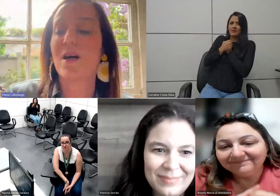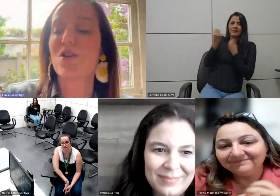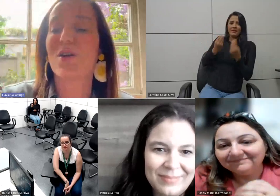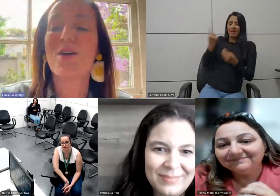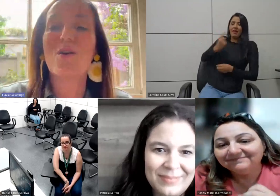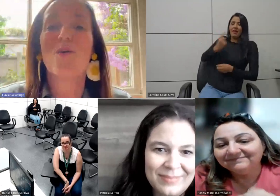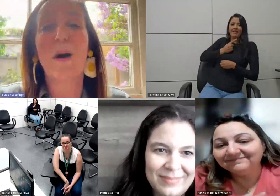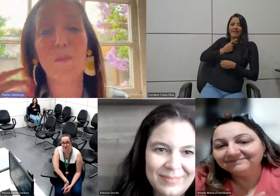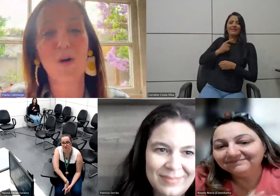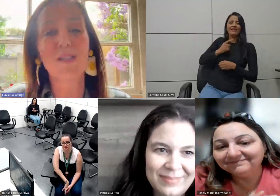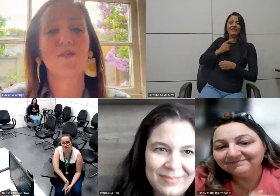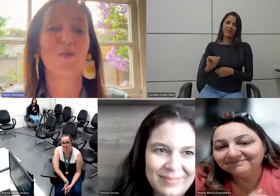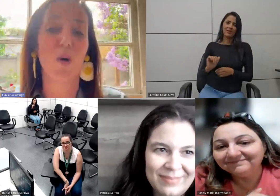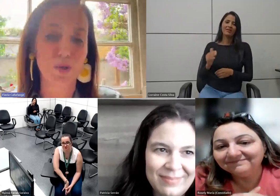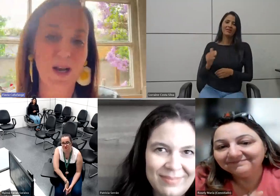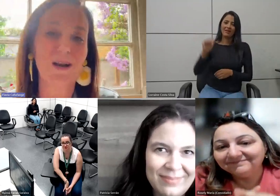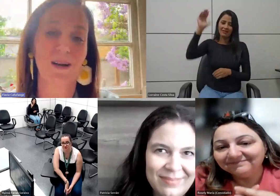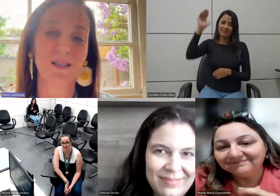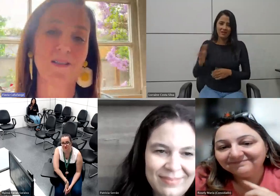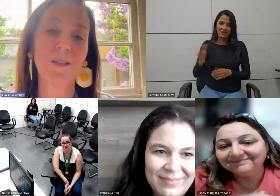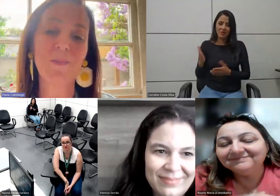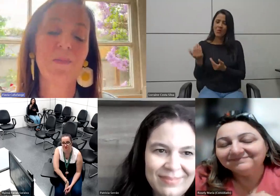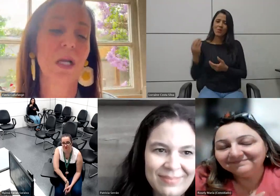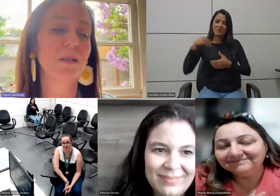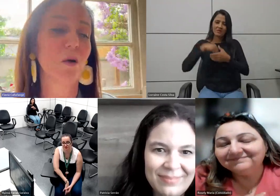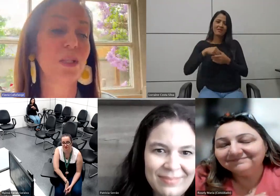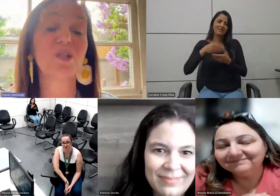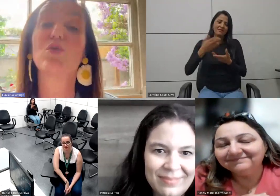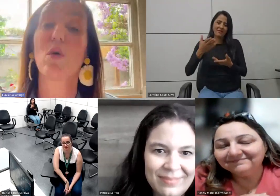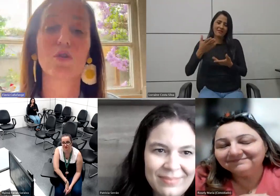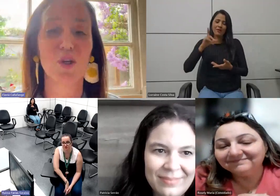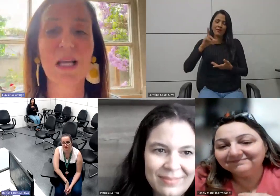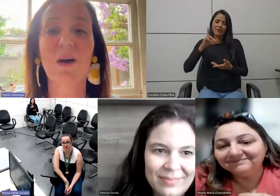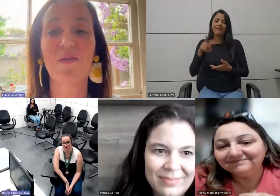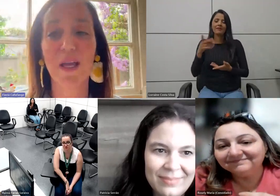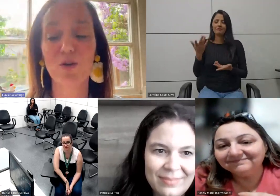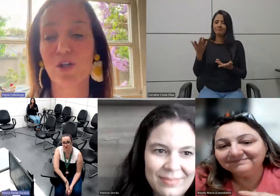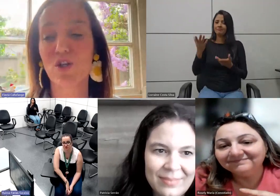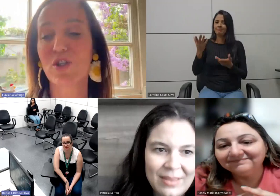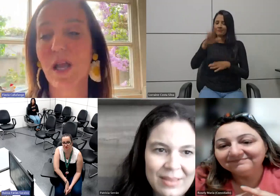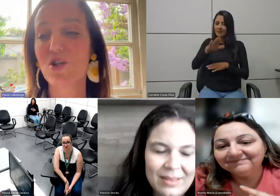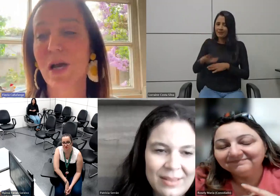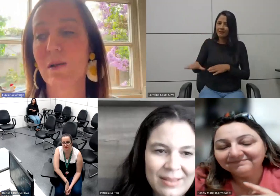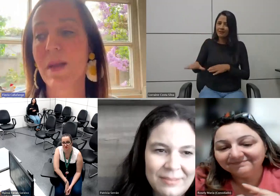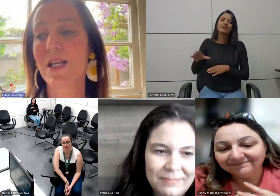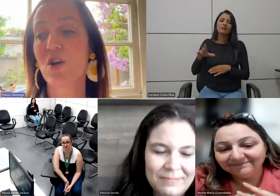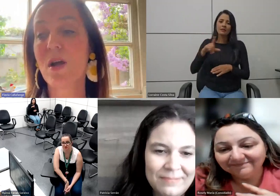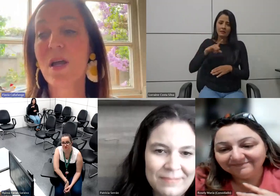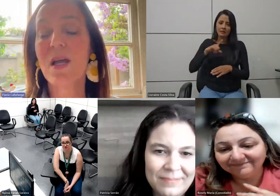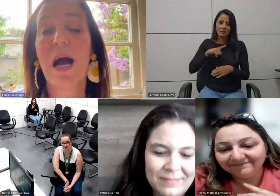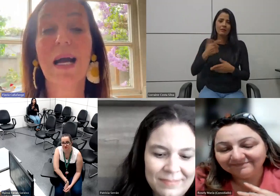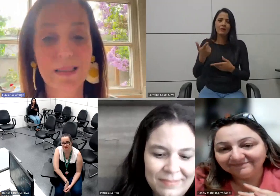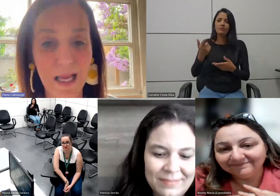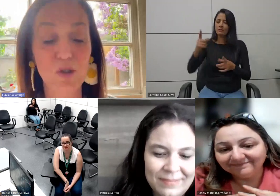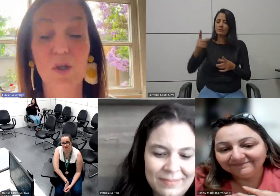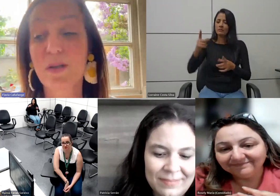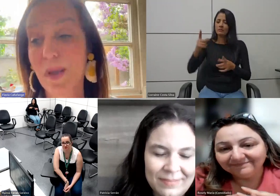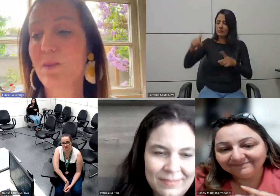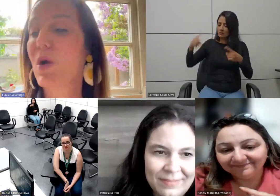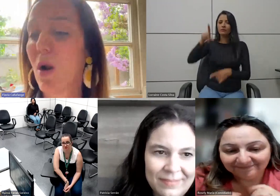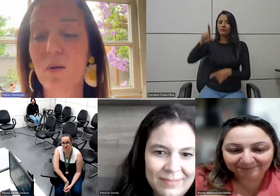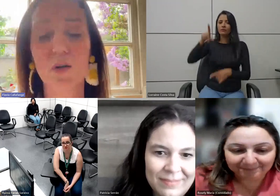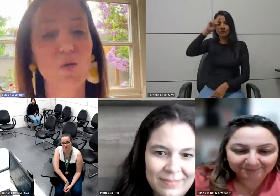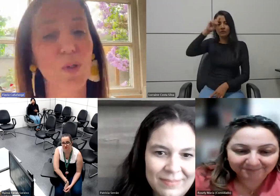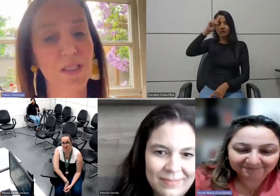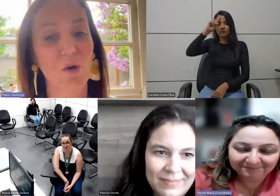ficando grande uma moça num corpo de criança então tem todos os desafios que a gente tem diariamente agradeço